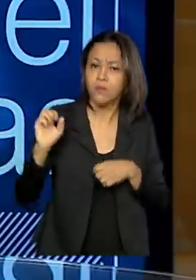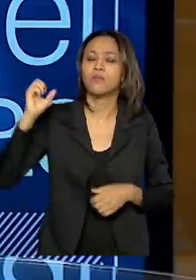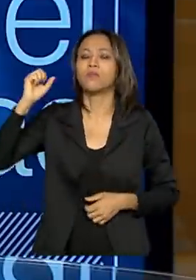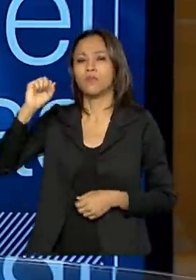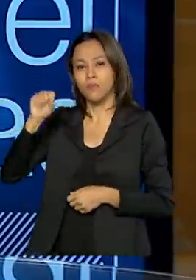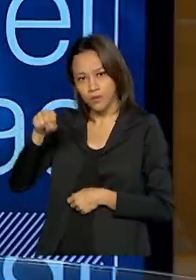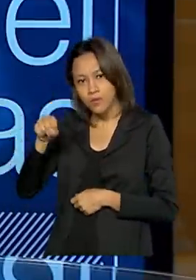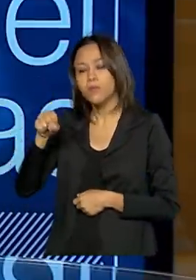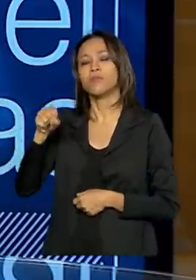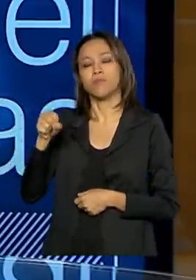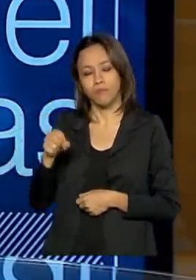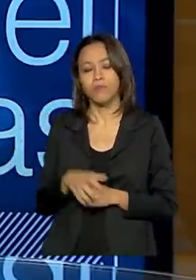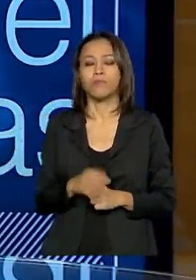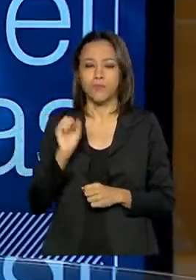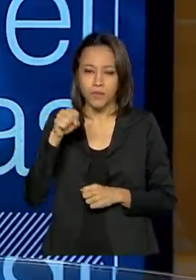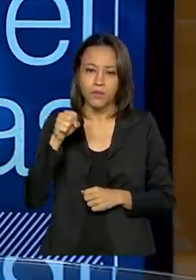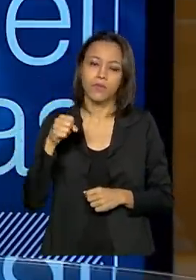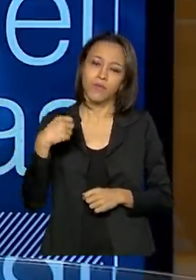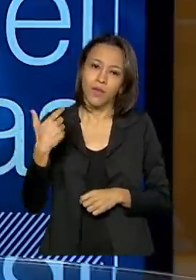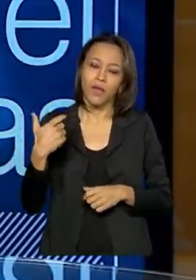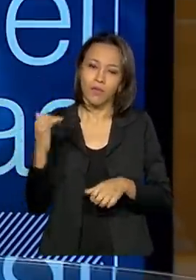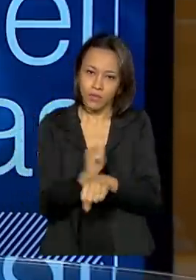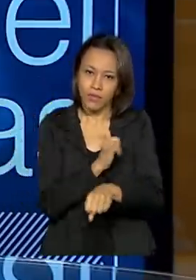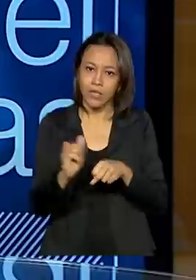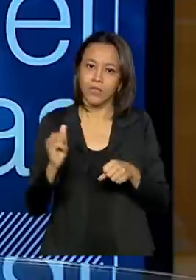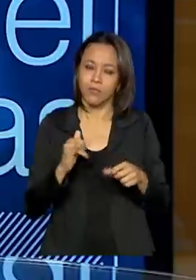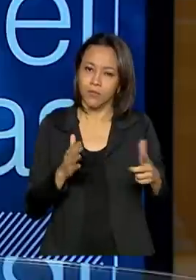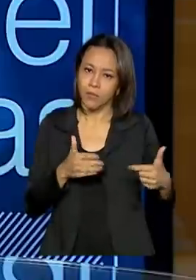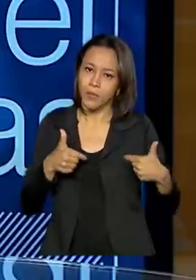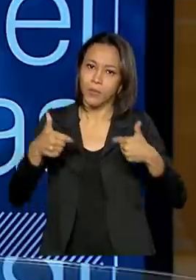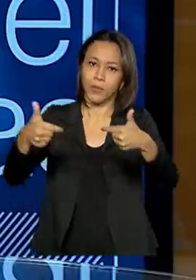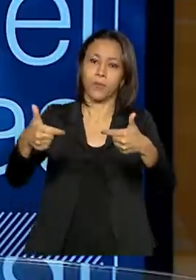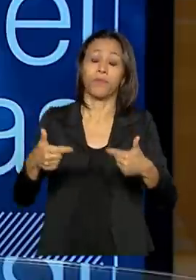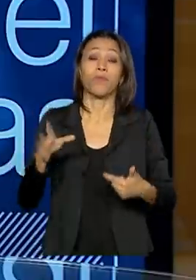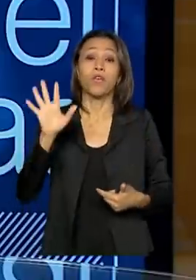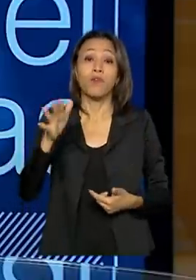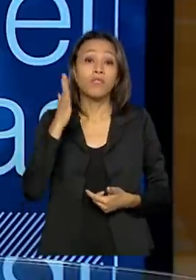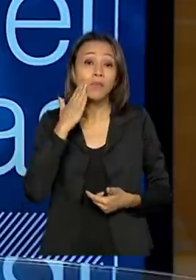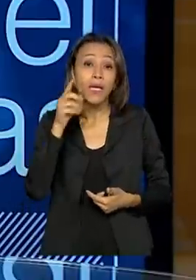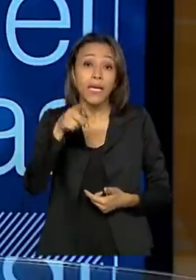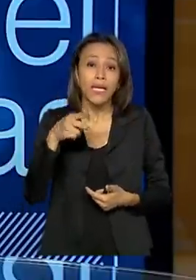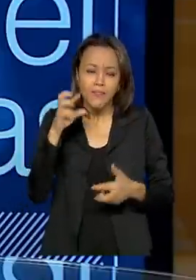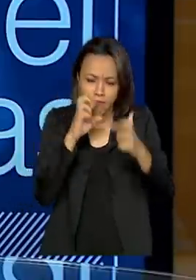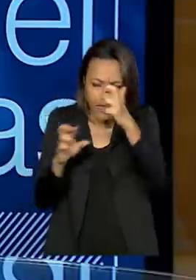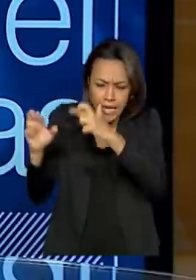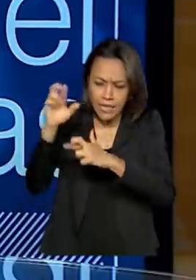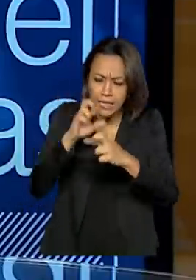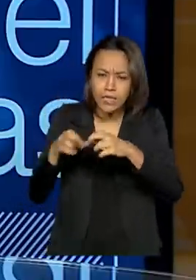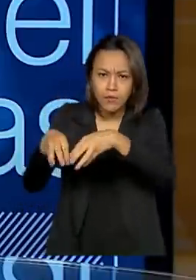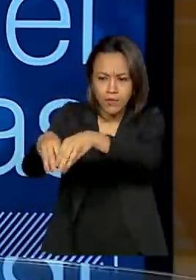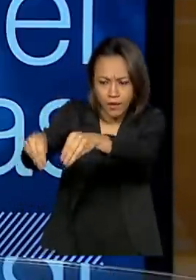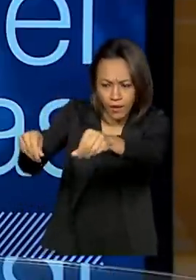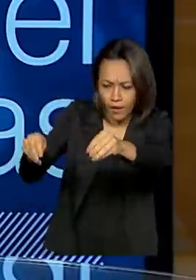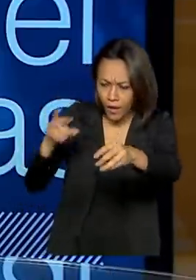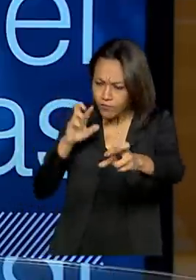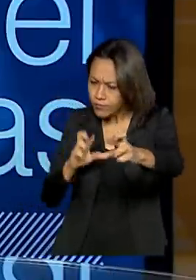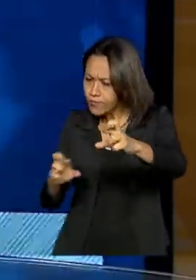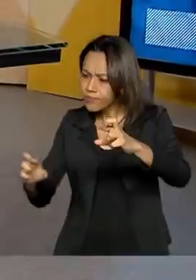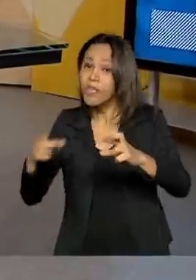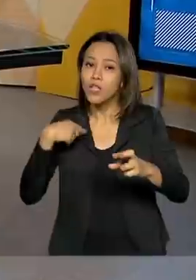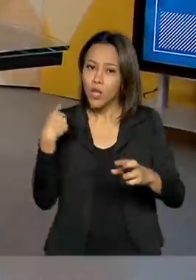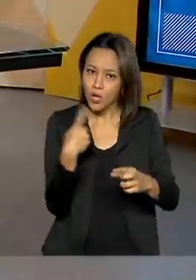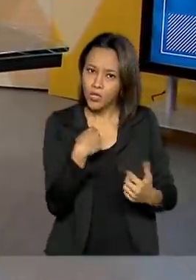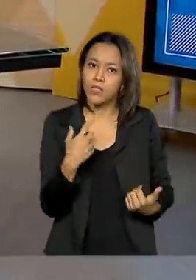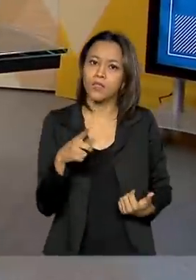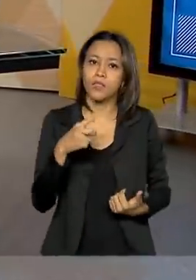ideia... populações indígenas. Exatamente. Só para você ter uma ideia. Só na parte de fiscalização territorial também, nós investimos.